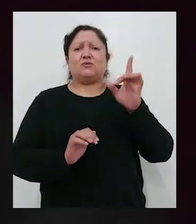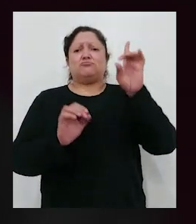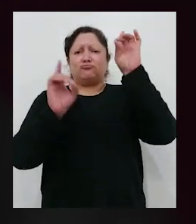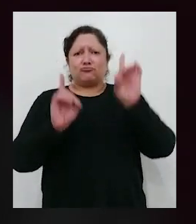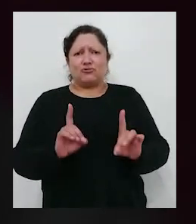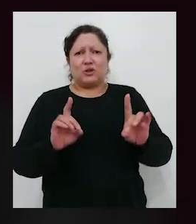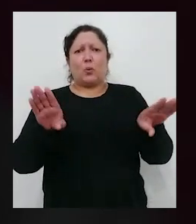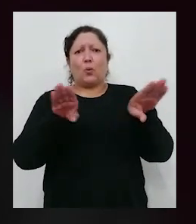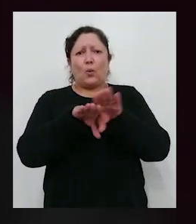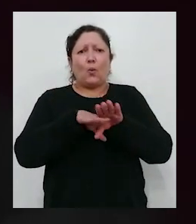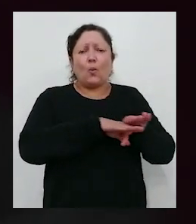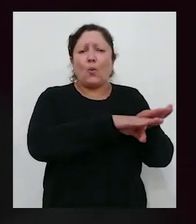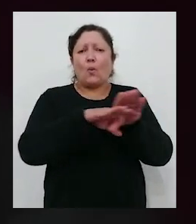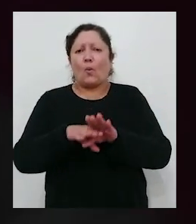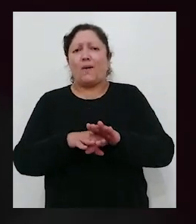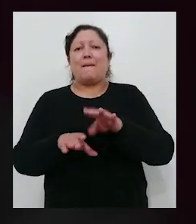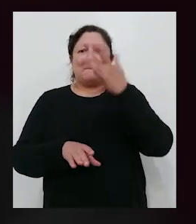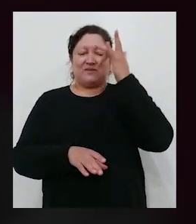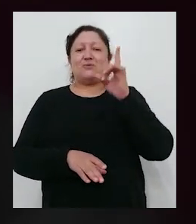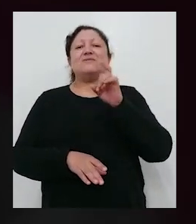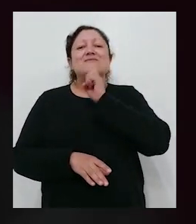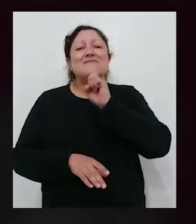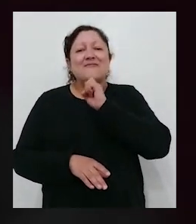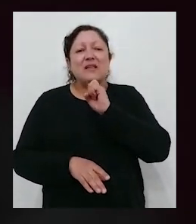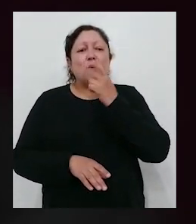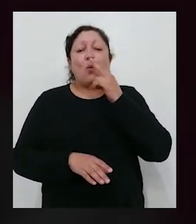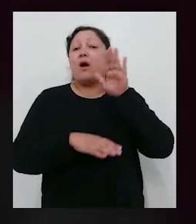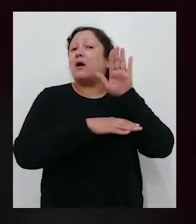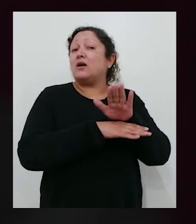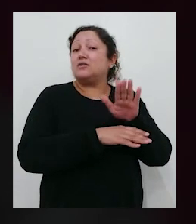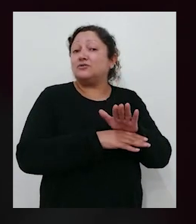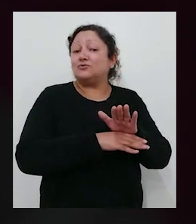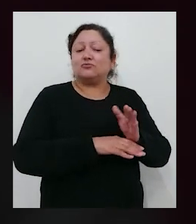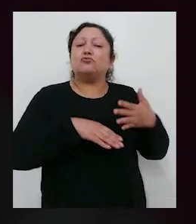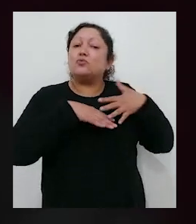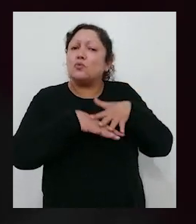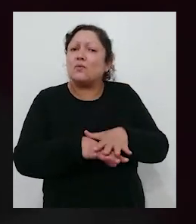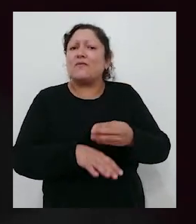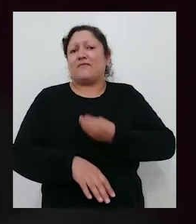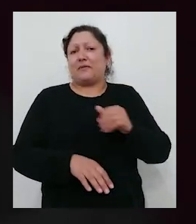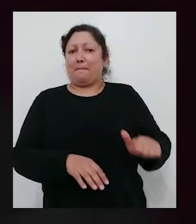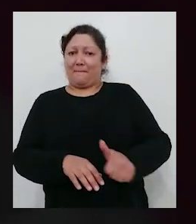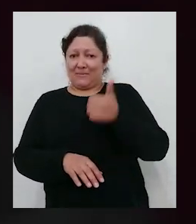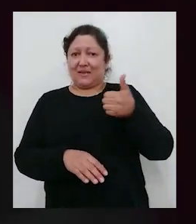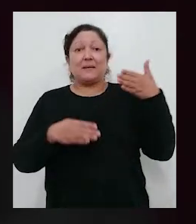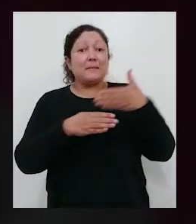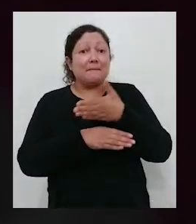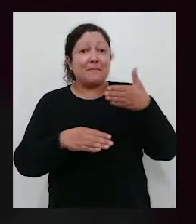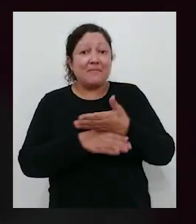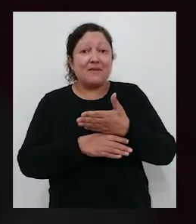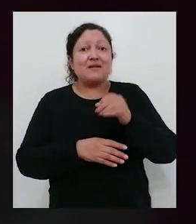condições de igualdade de todos os direitos humanos das pessoas idosas. Visando contribuir com a inclusão, qualidade de vida,